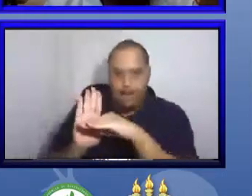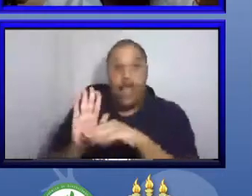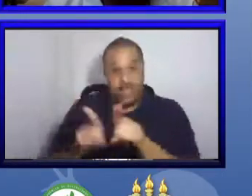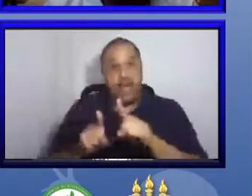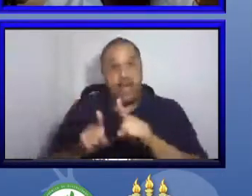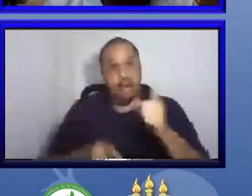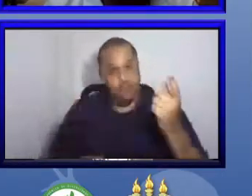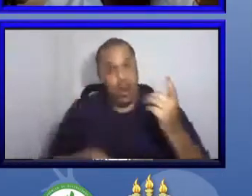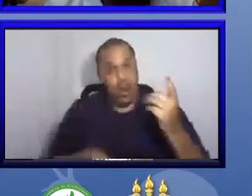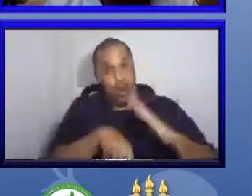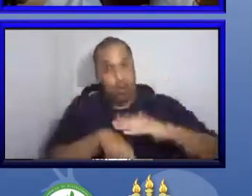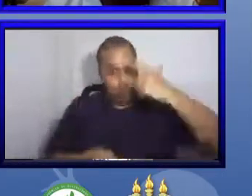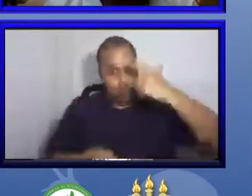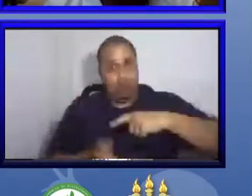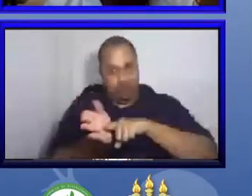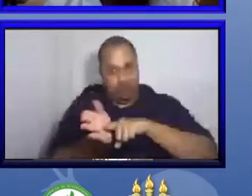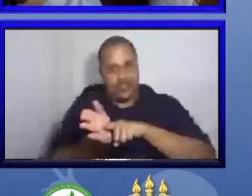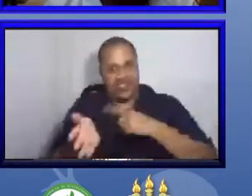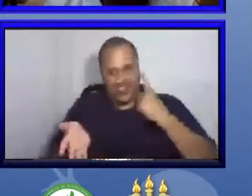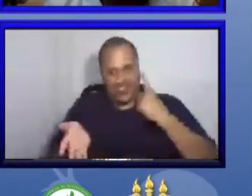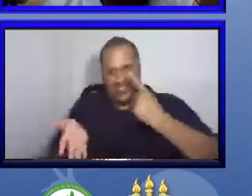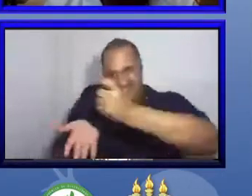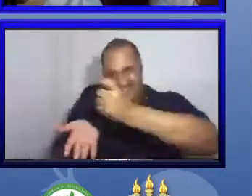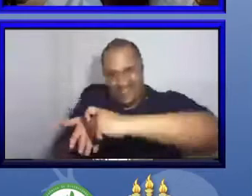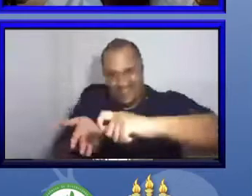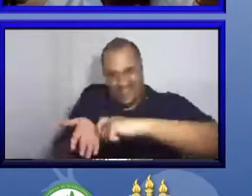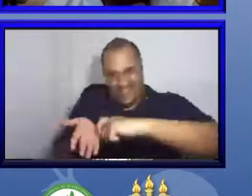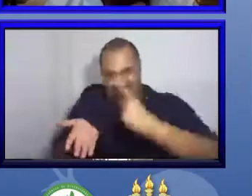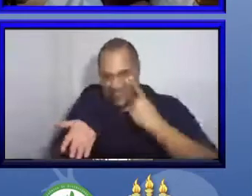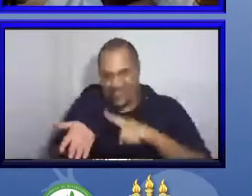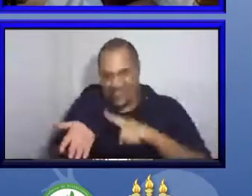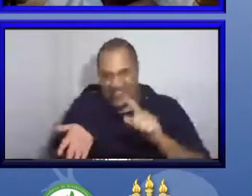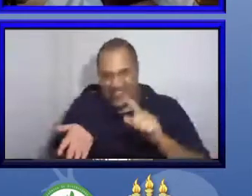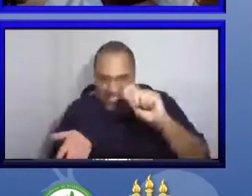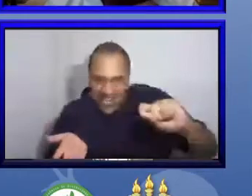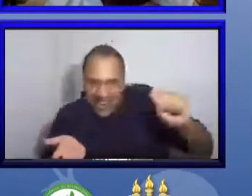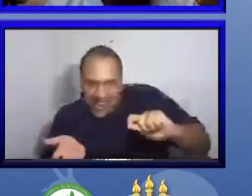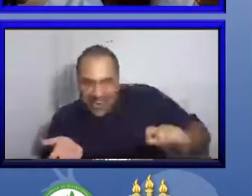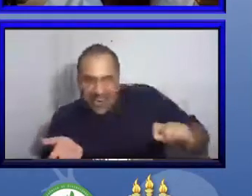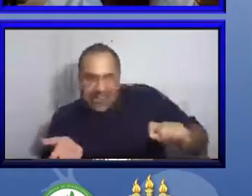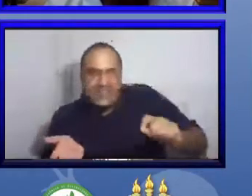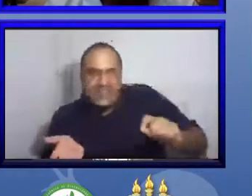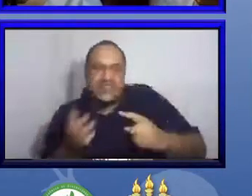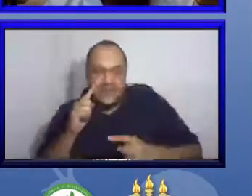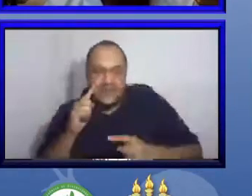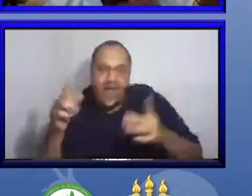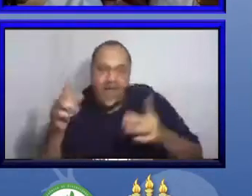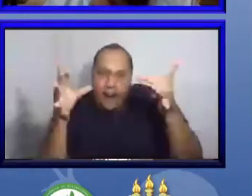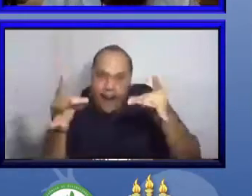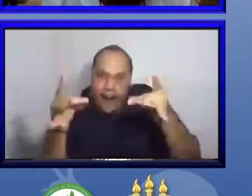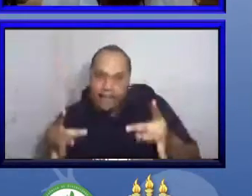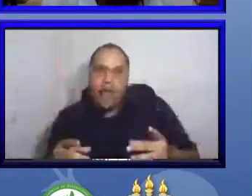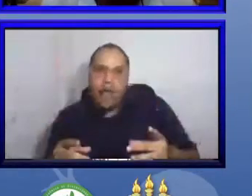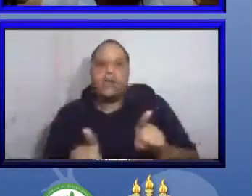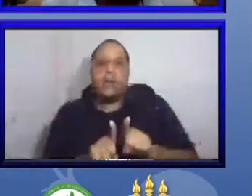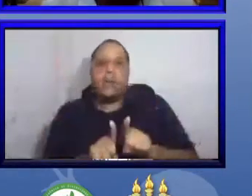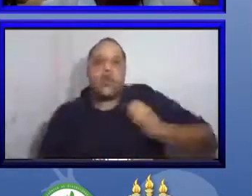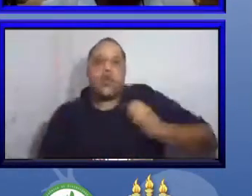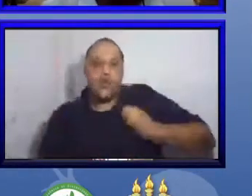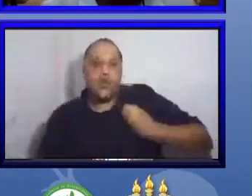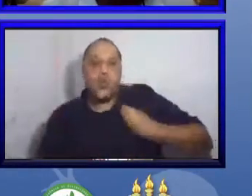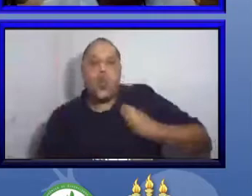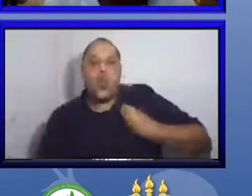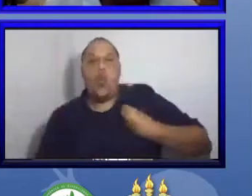especialista que descreveu a espécie, tem o número de tombo do